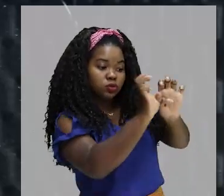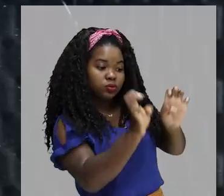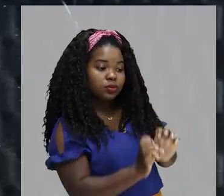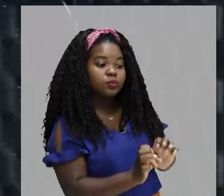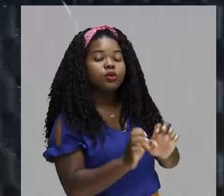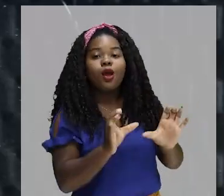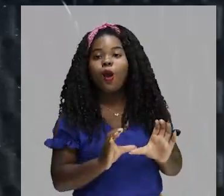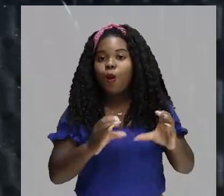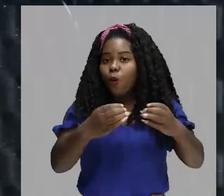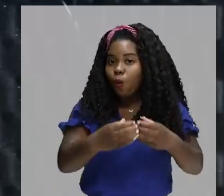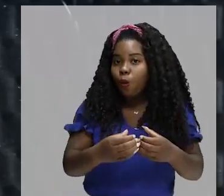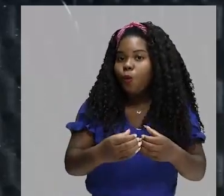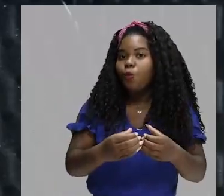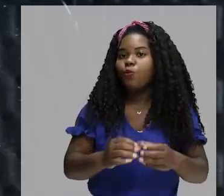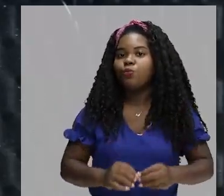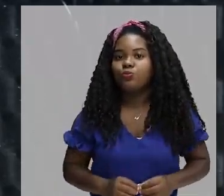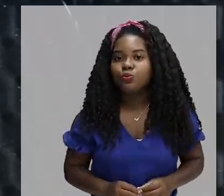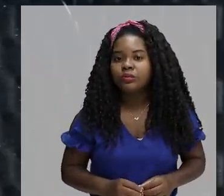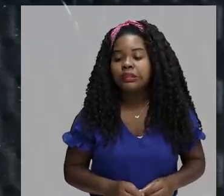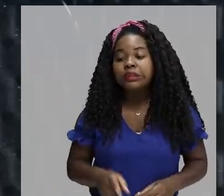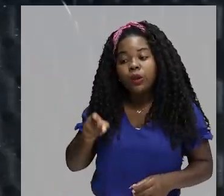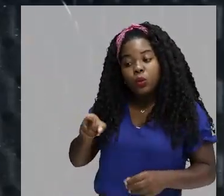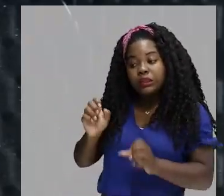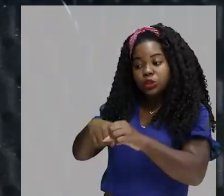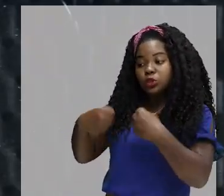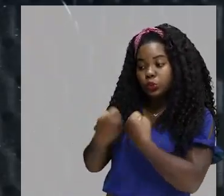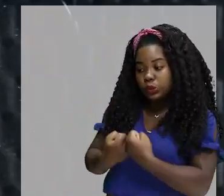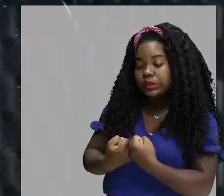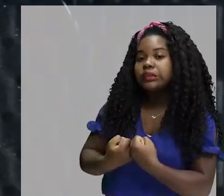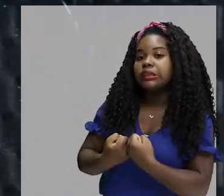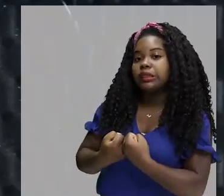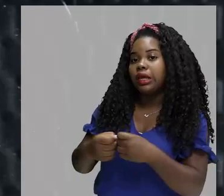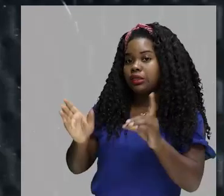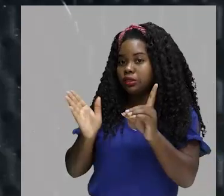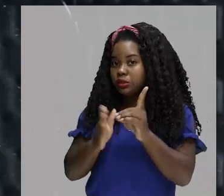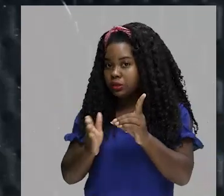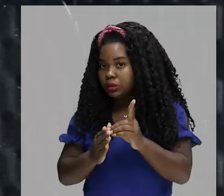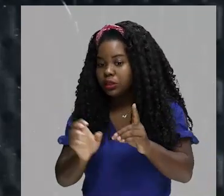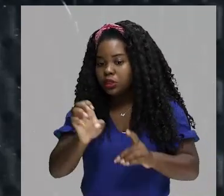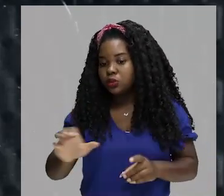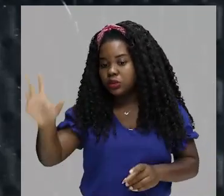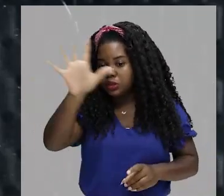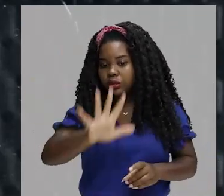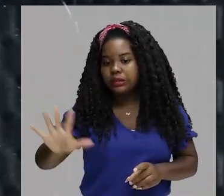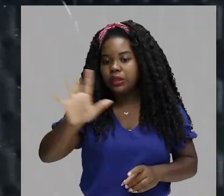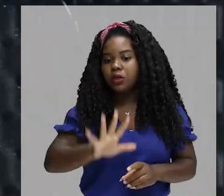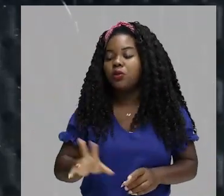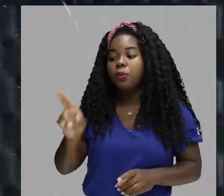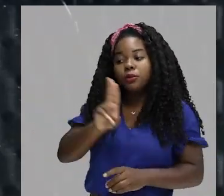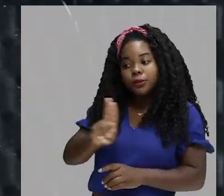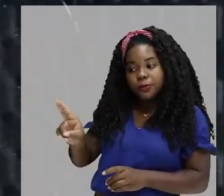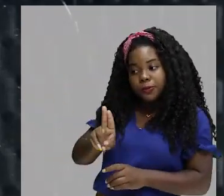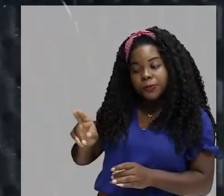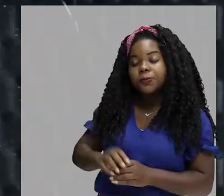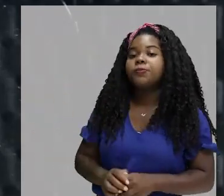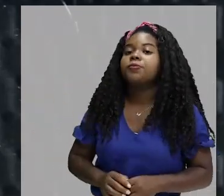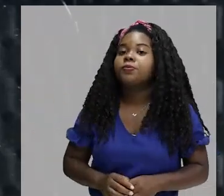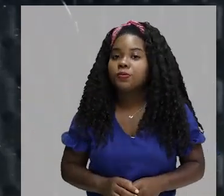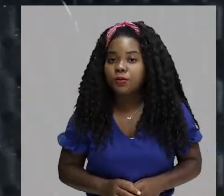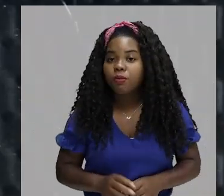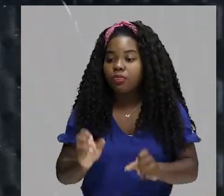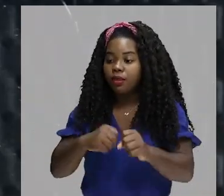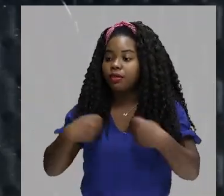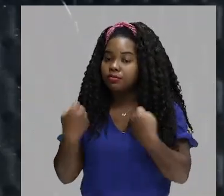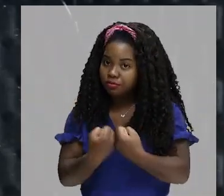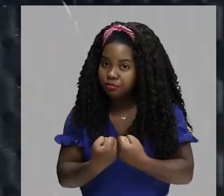comunitária. Essas sociedades nativas ou indígenas, como os europeus vão chamá-los mais tarde, essas sociedades